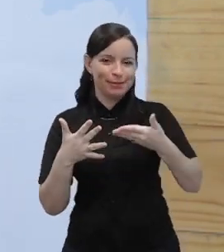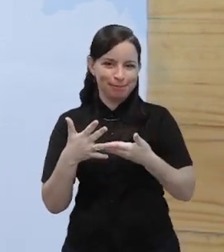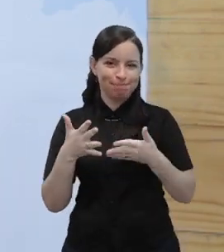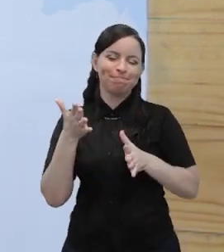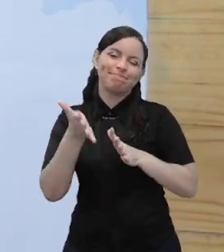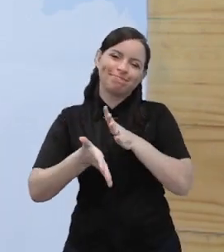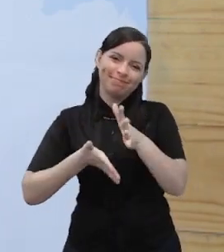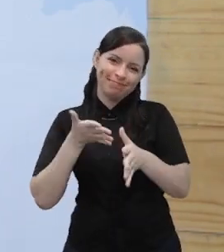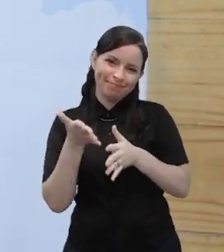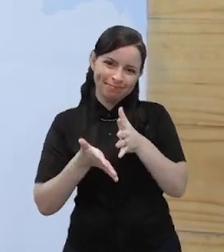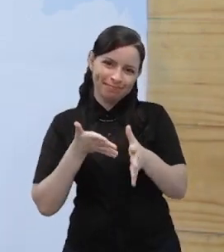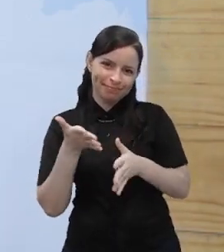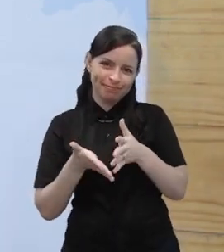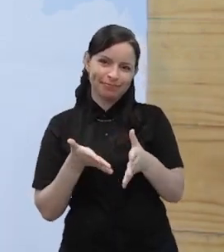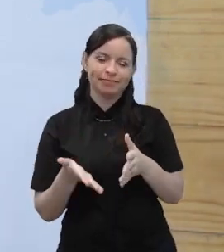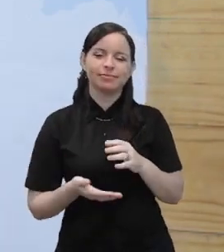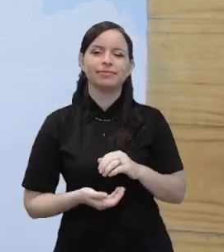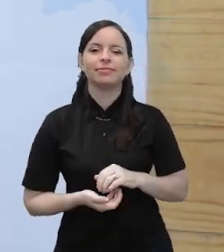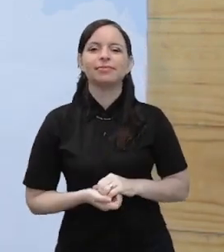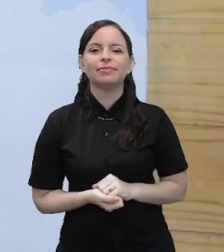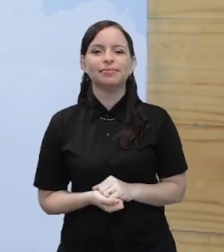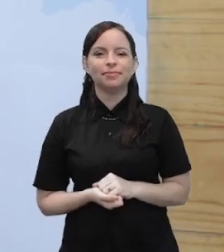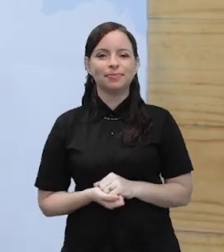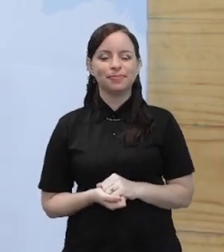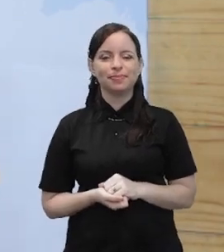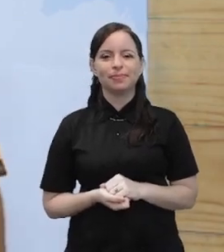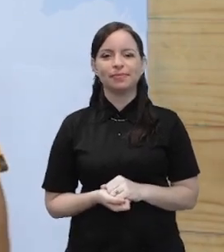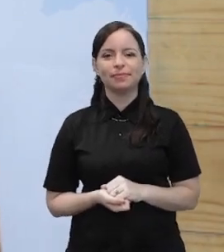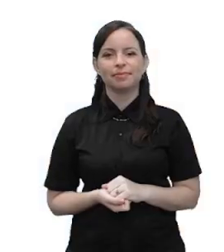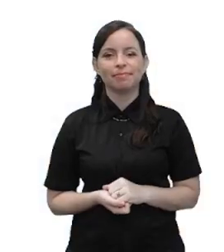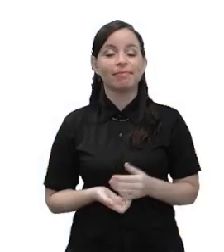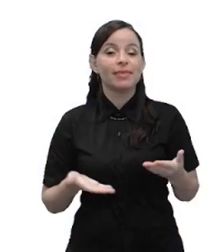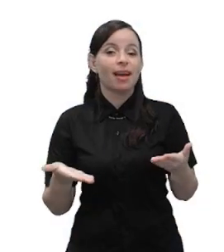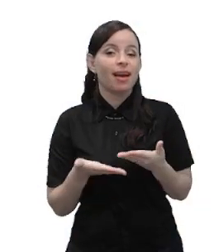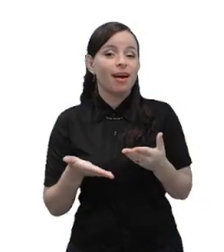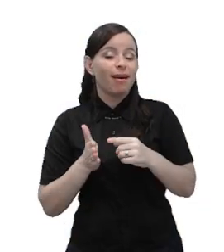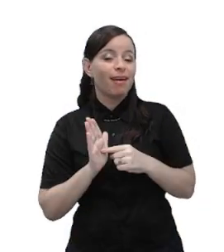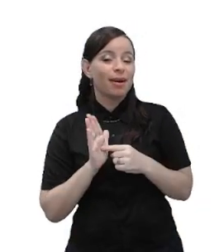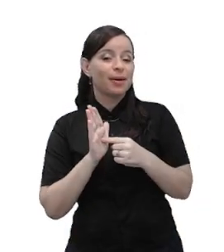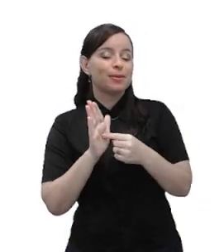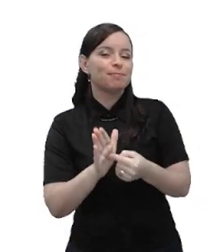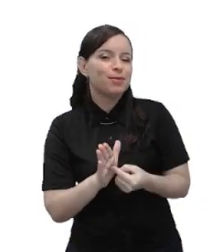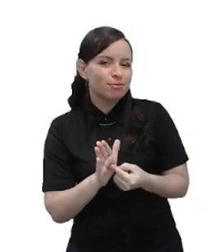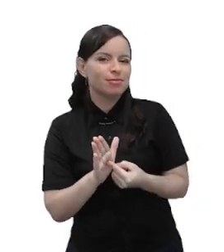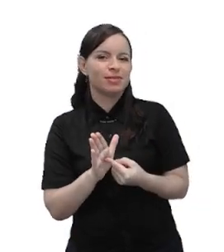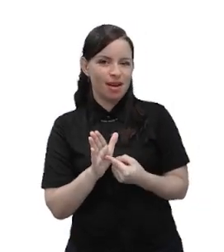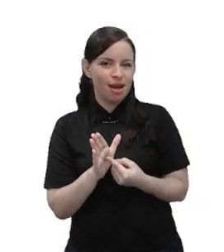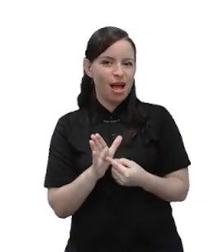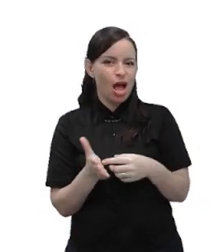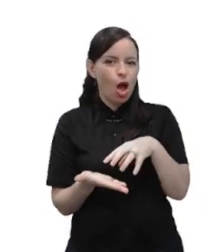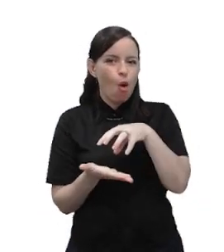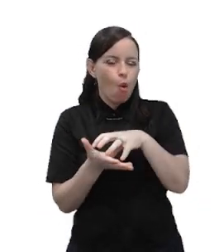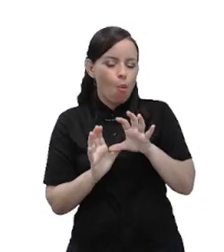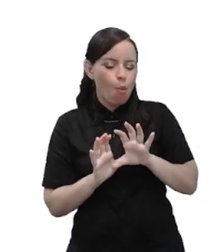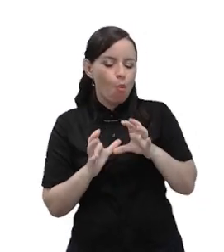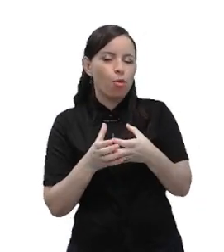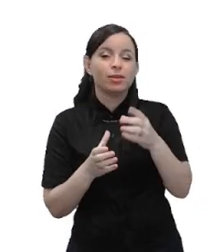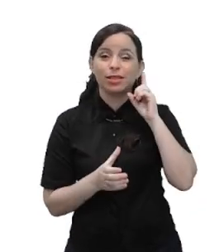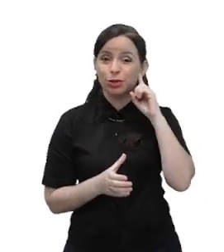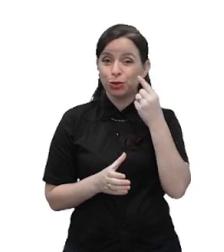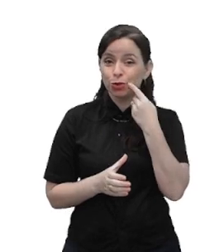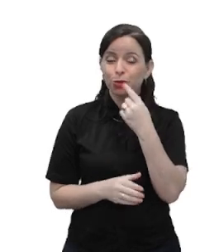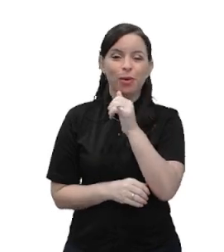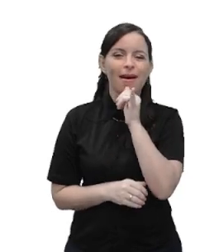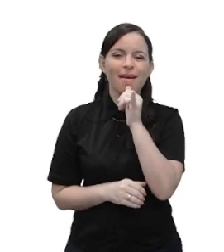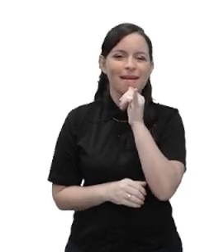brasileira dos sinais. Muito bem. Aí a gente vai trazer um pouquinho das comunidades surdas existentes. E aí vamos citar como